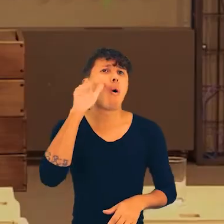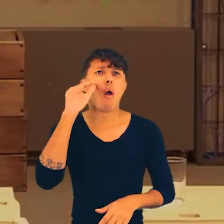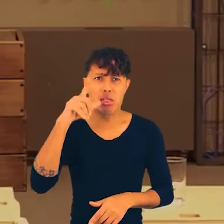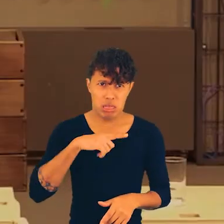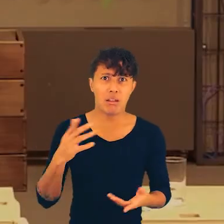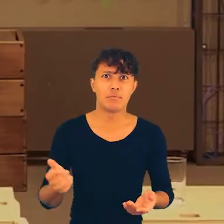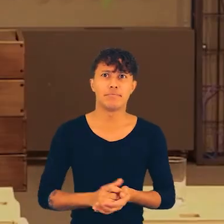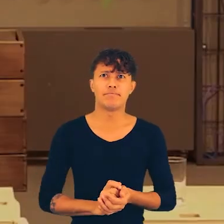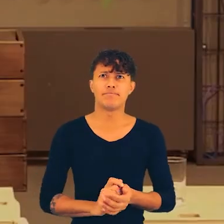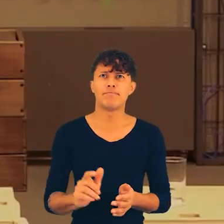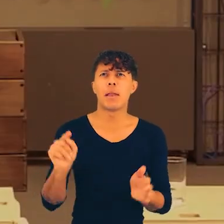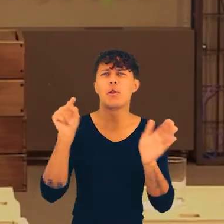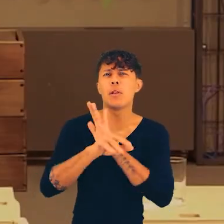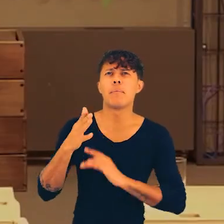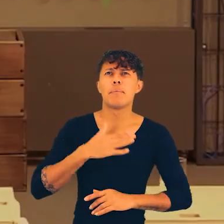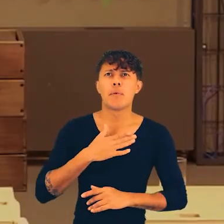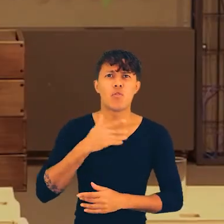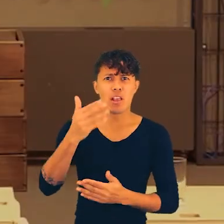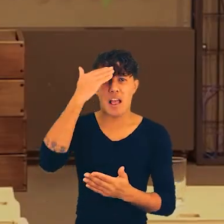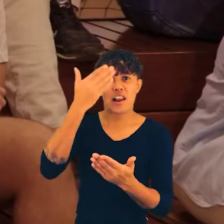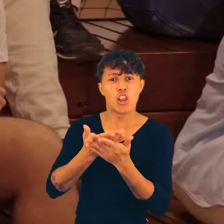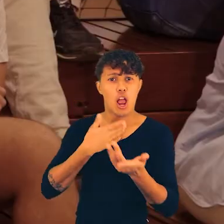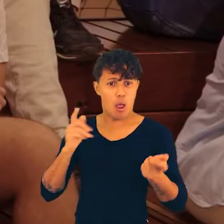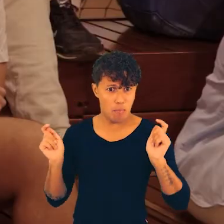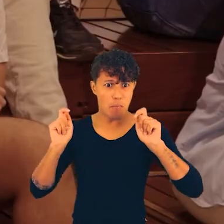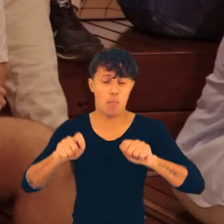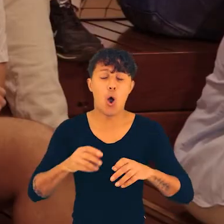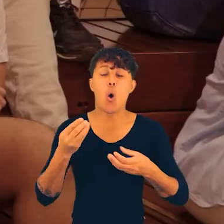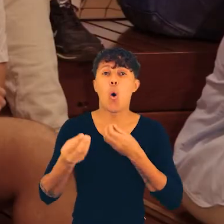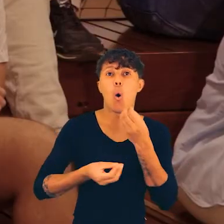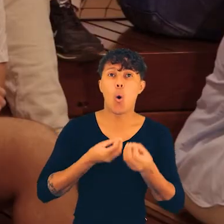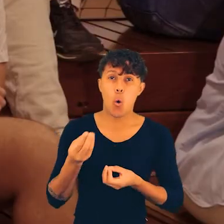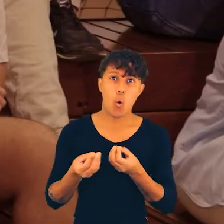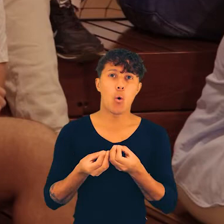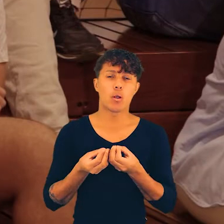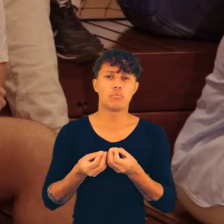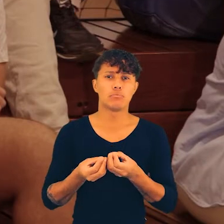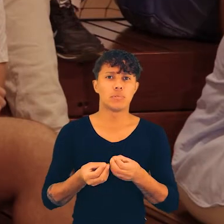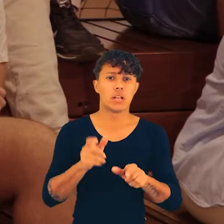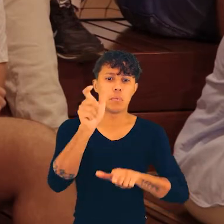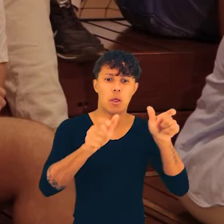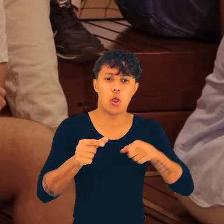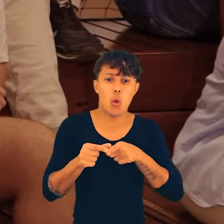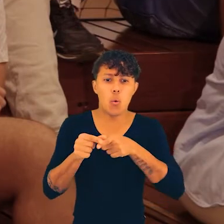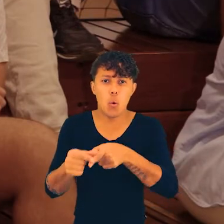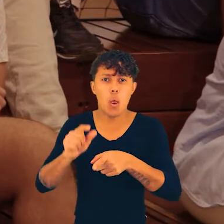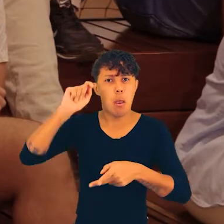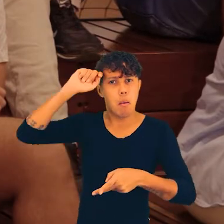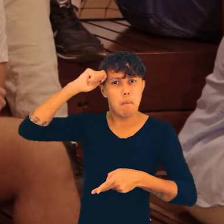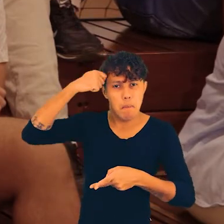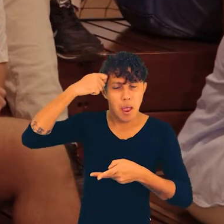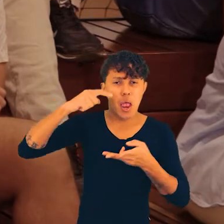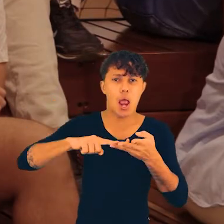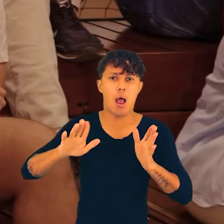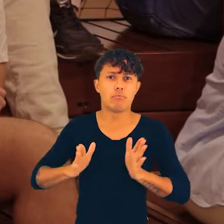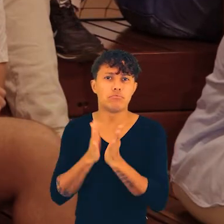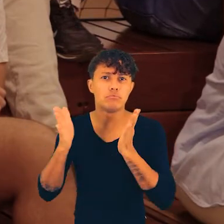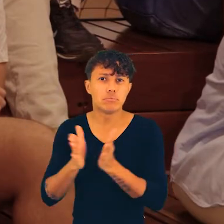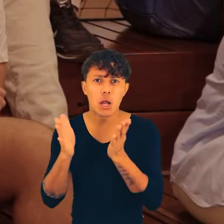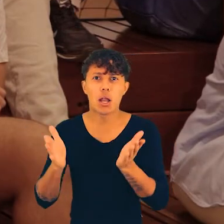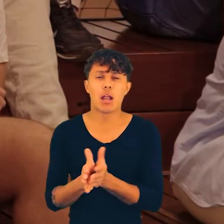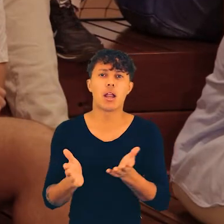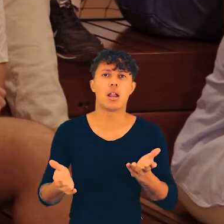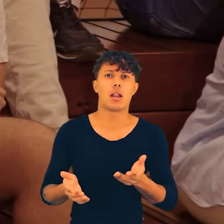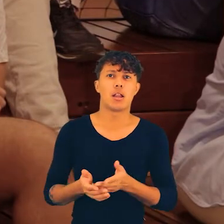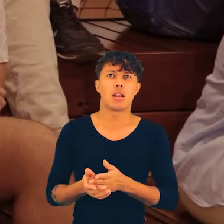Bora! Galera, e aí, vocês têm alguma pergunta? Minha pergunta é, como vocês acreditam que é possível fazer com que pessoas periféricas,